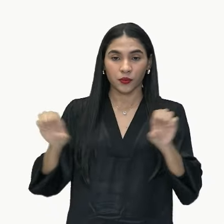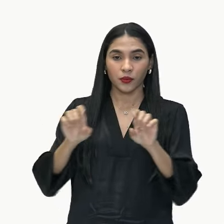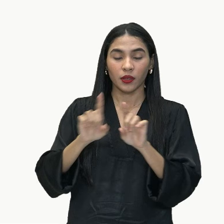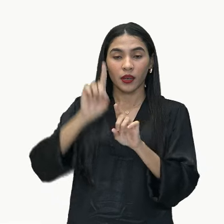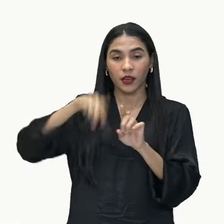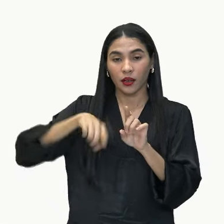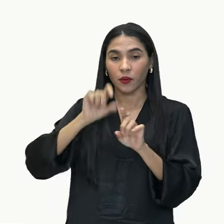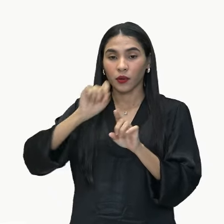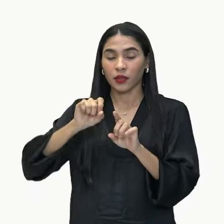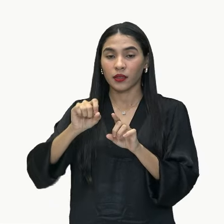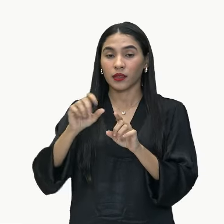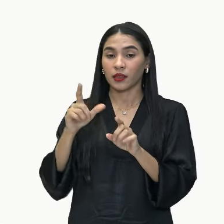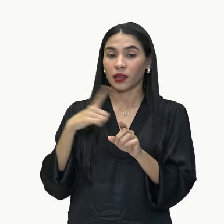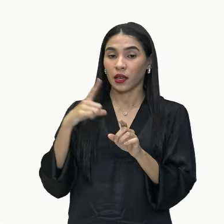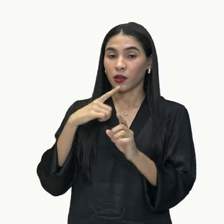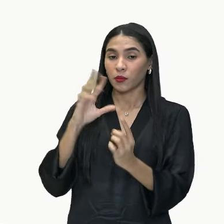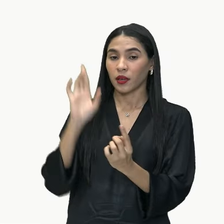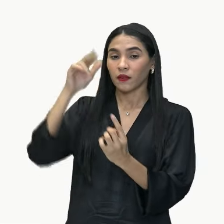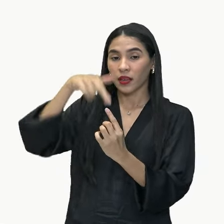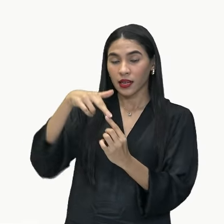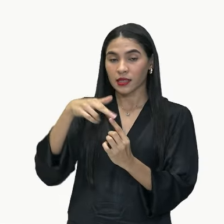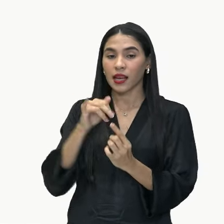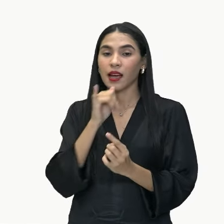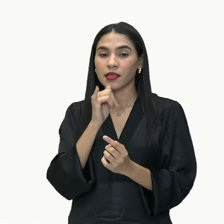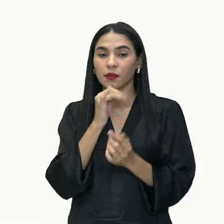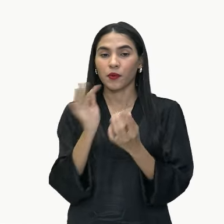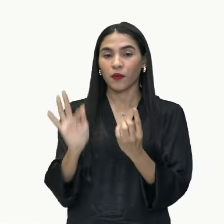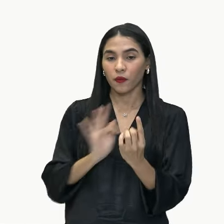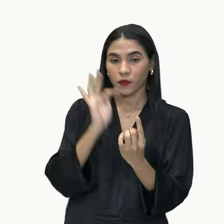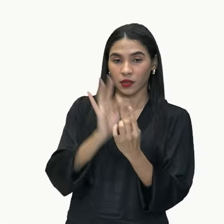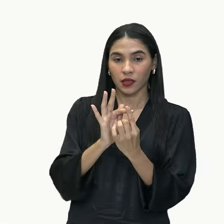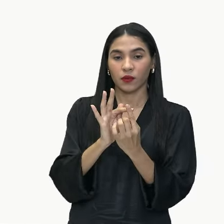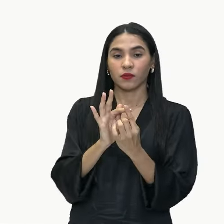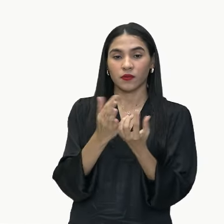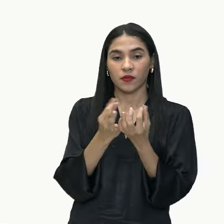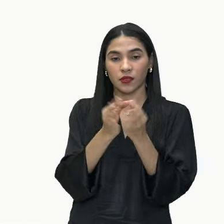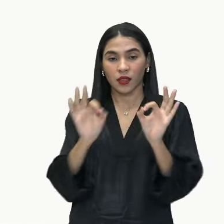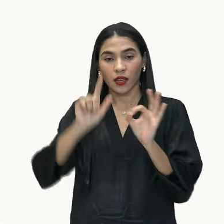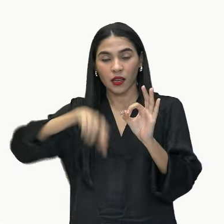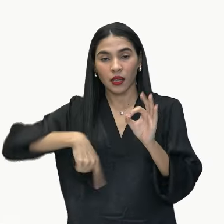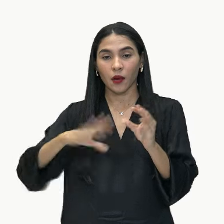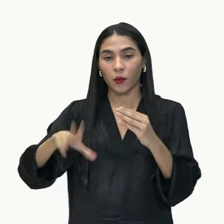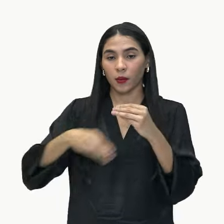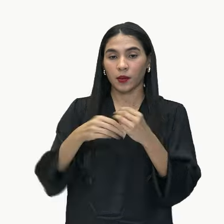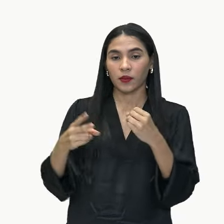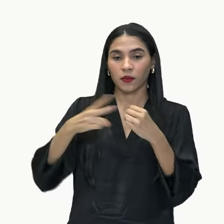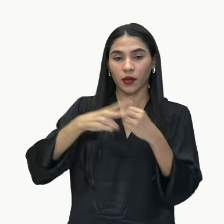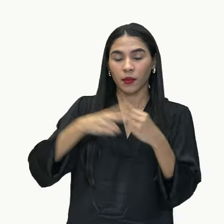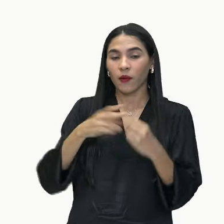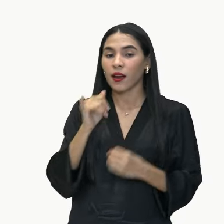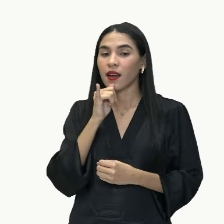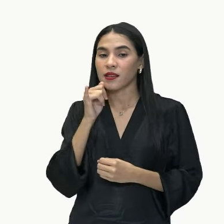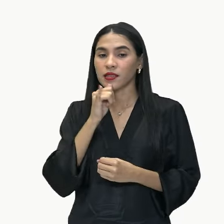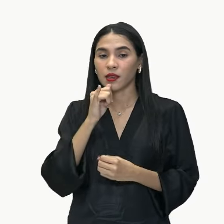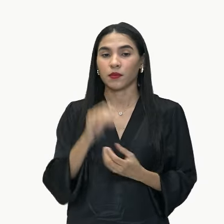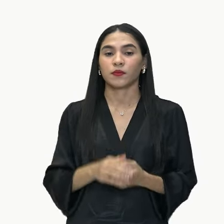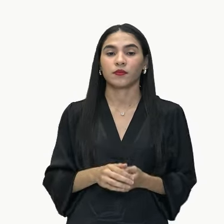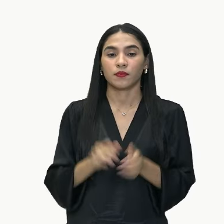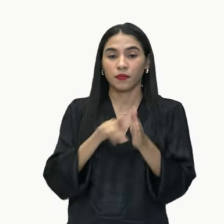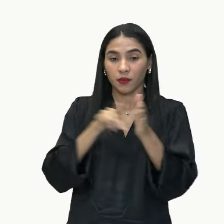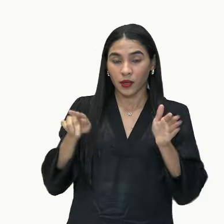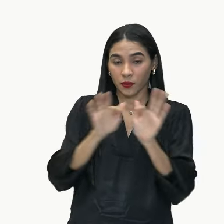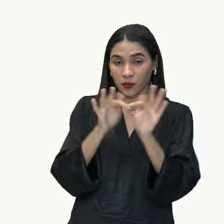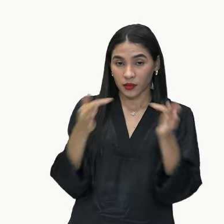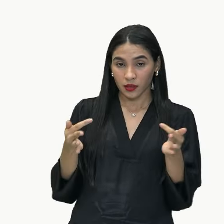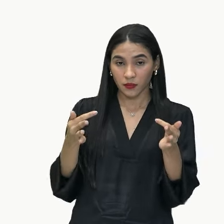ela está fazendo o papel de uma função sintática, que é o complemento verbal, que quando eu estou lá no meu período simples,